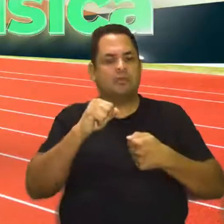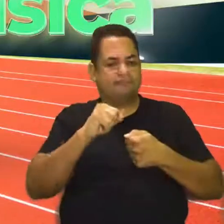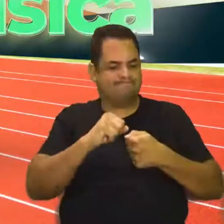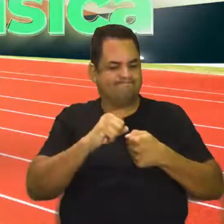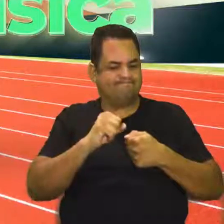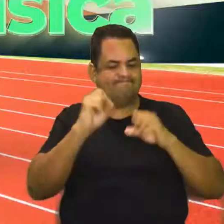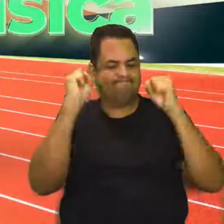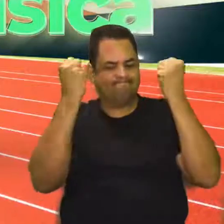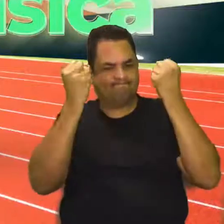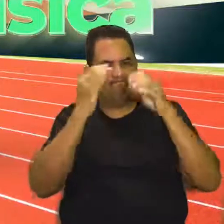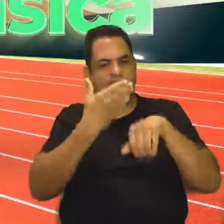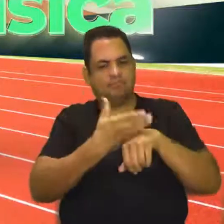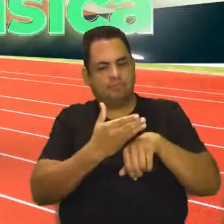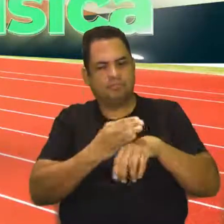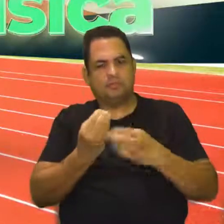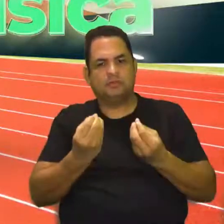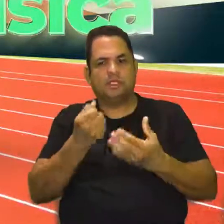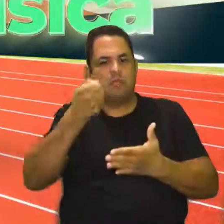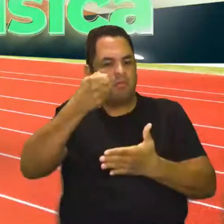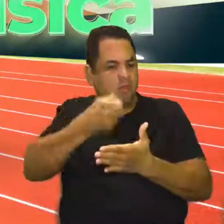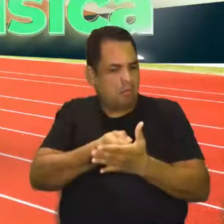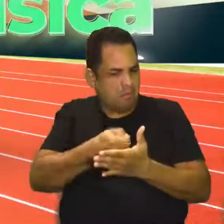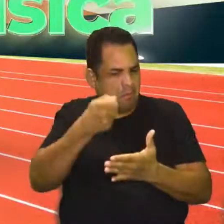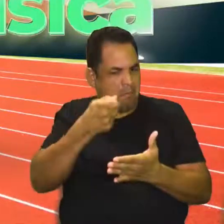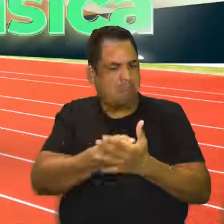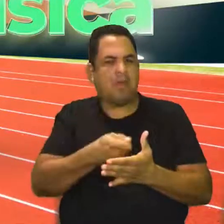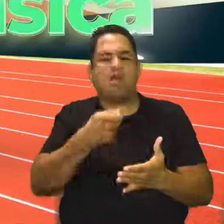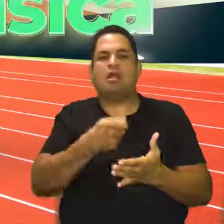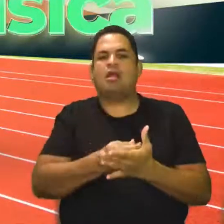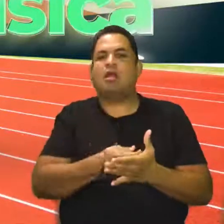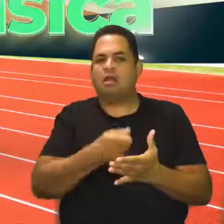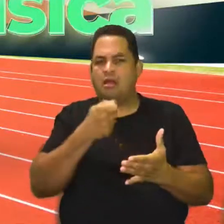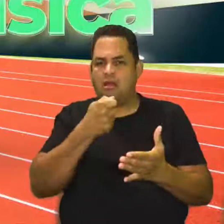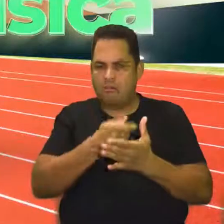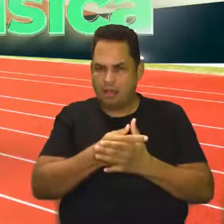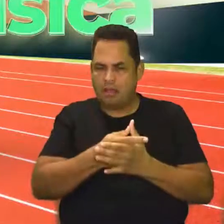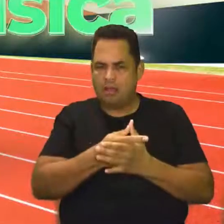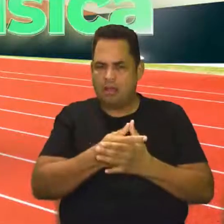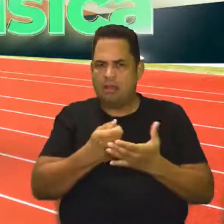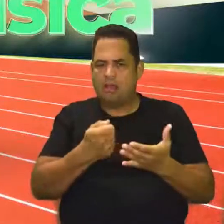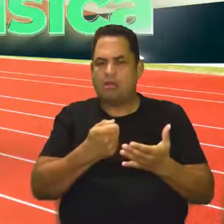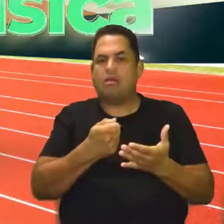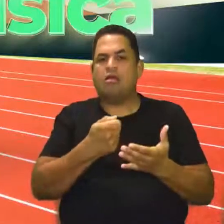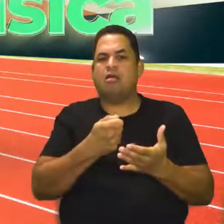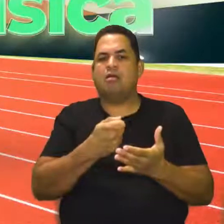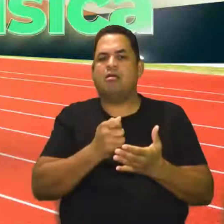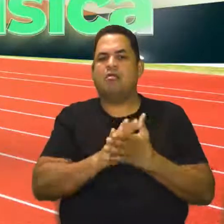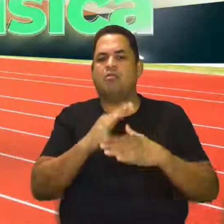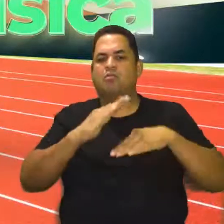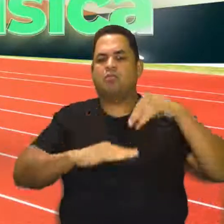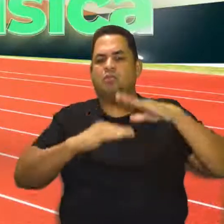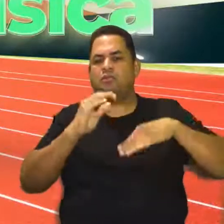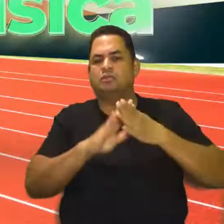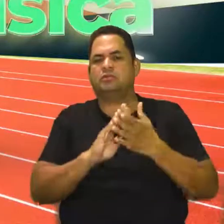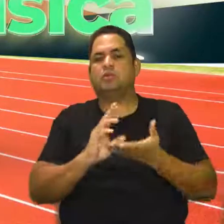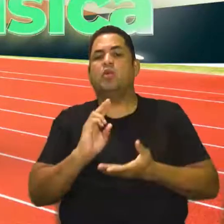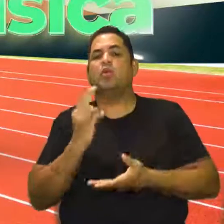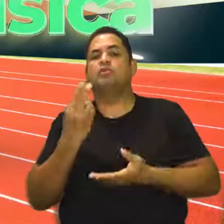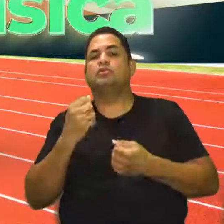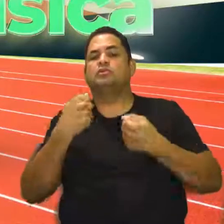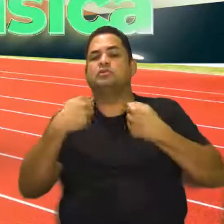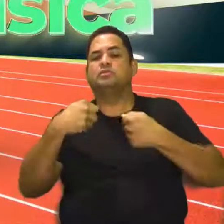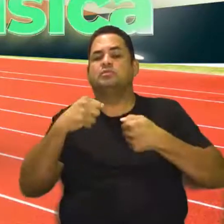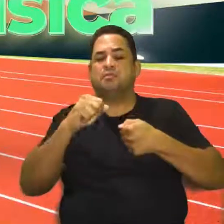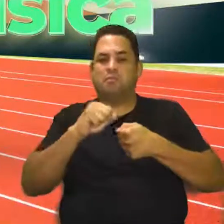exercício físico? Você tem como pagar um profissional para te orientar para fazer o exercício? Ou você pode também fazer a atividade física?